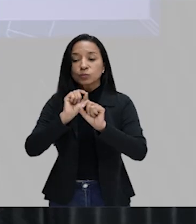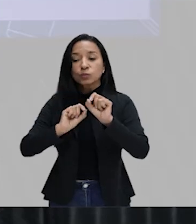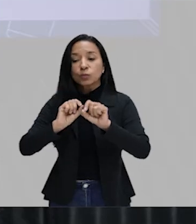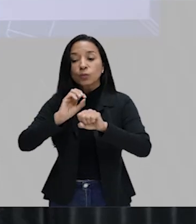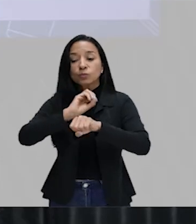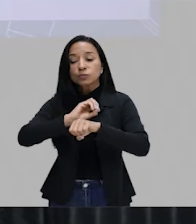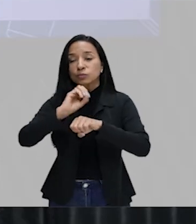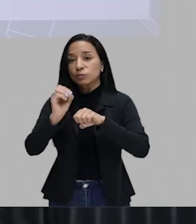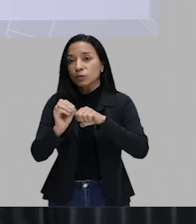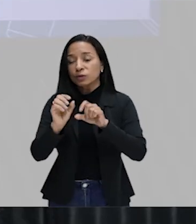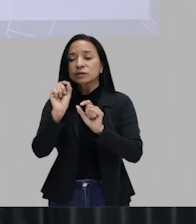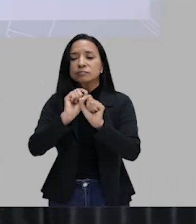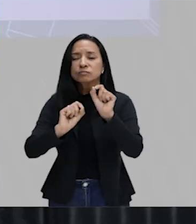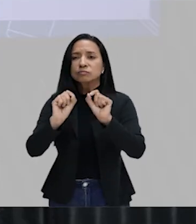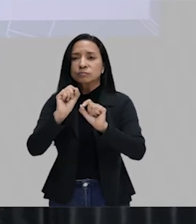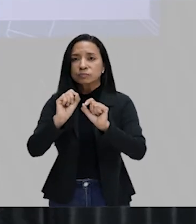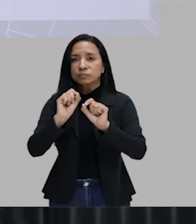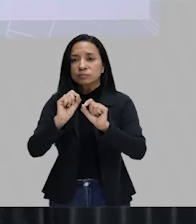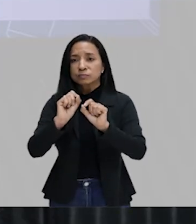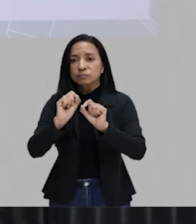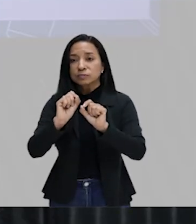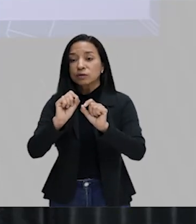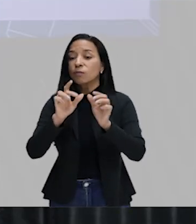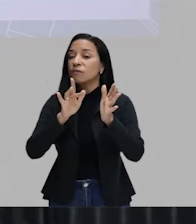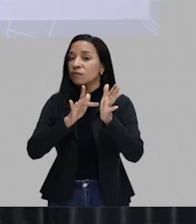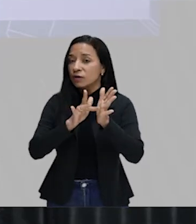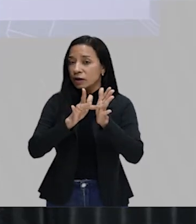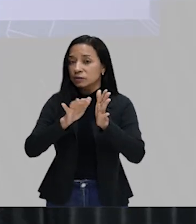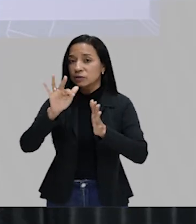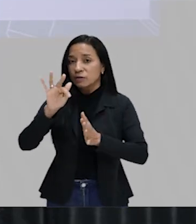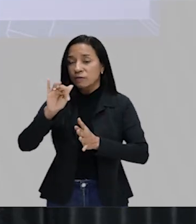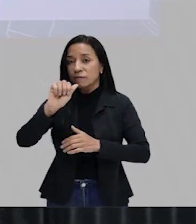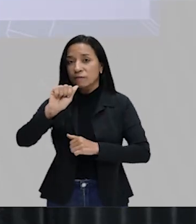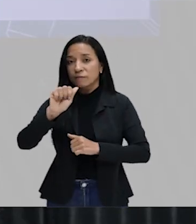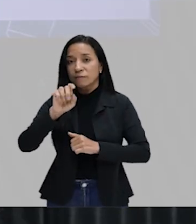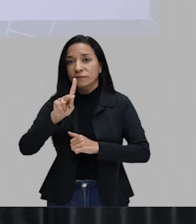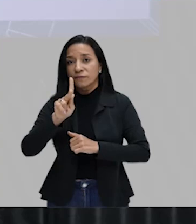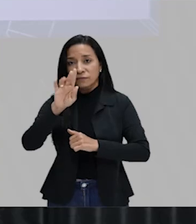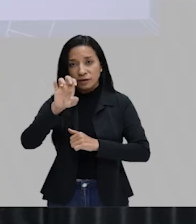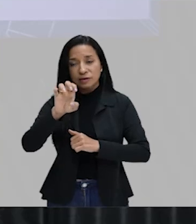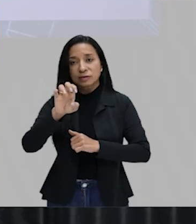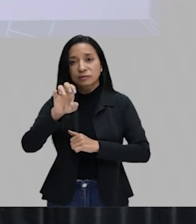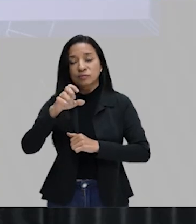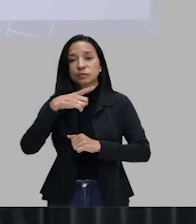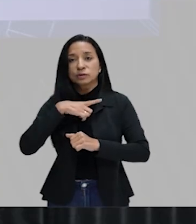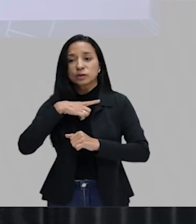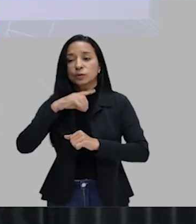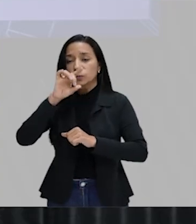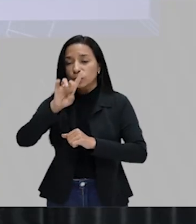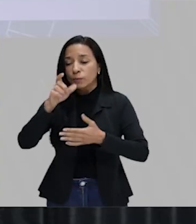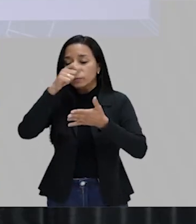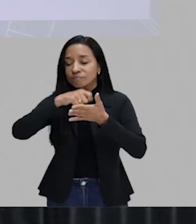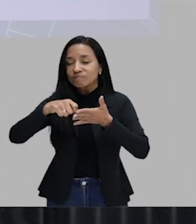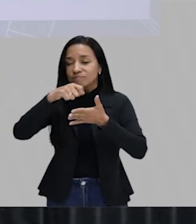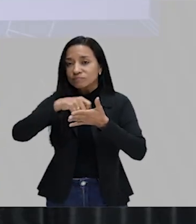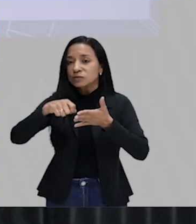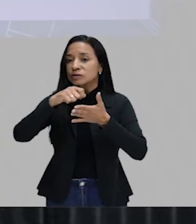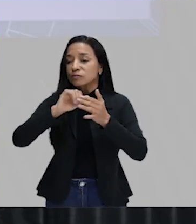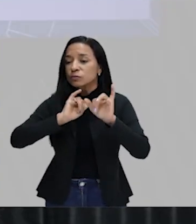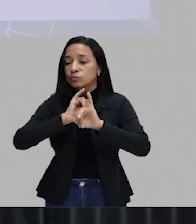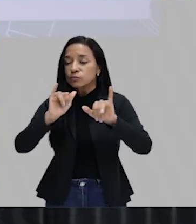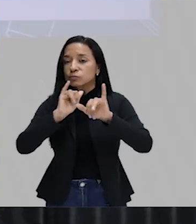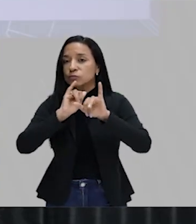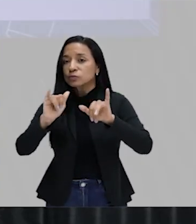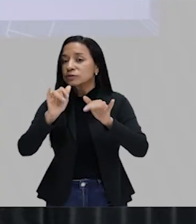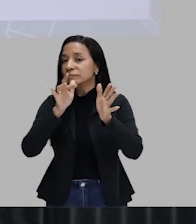blogs que são fake, que existem só para escrever notícias falsas. Às